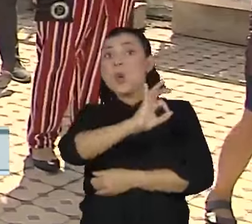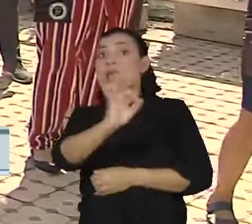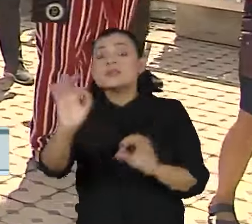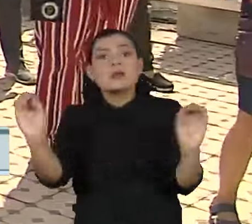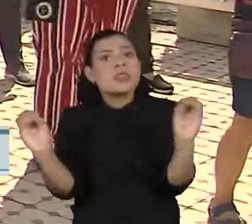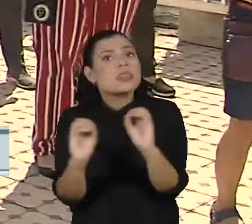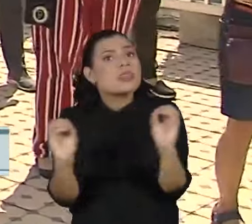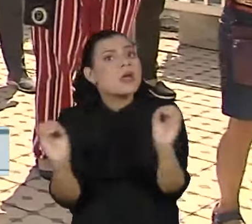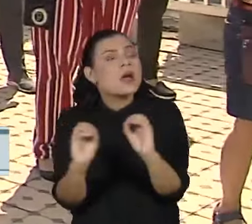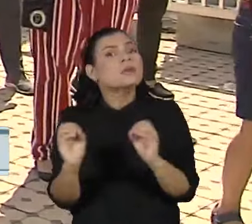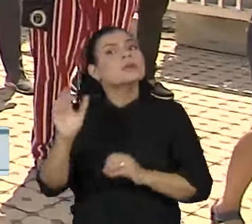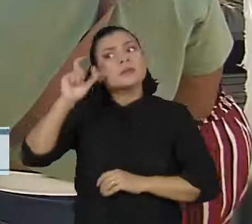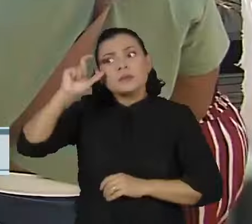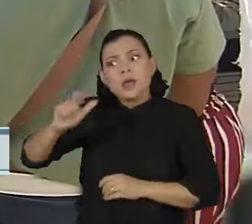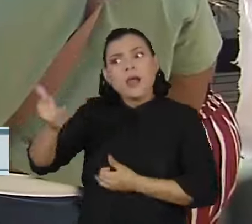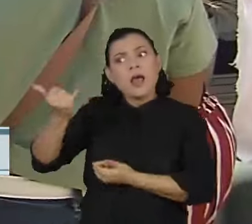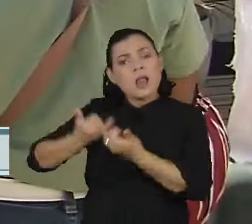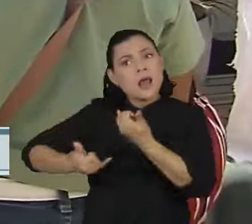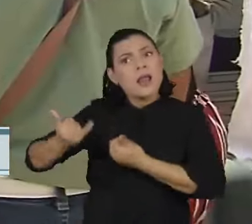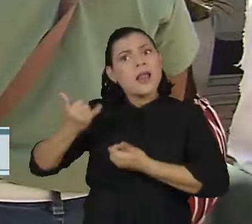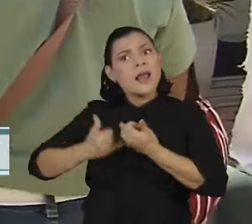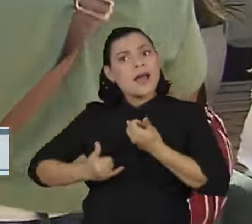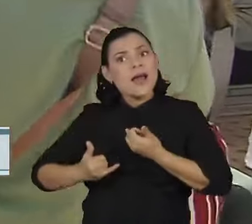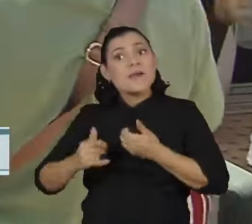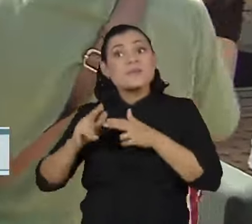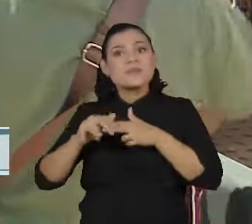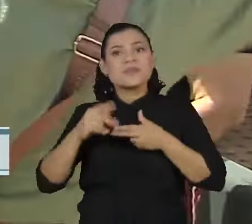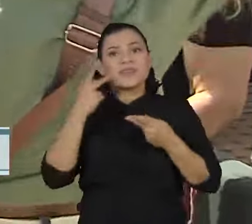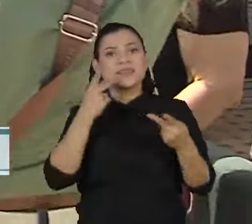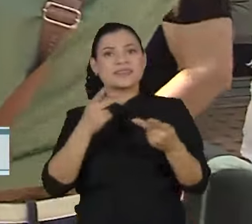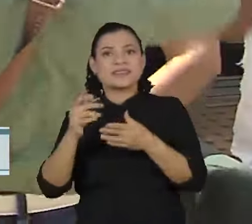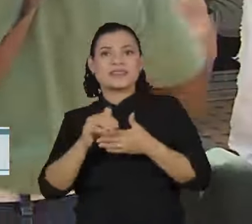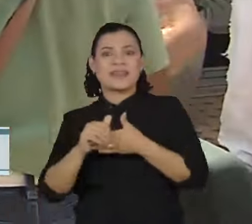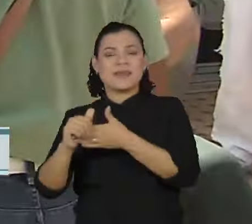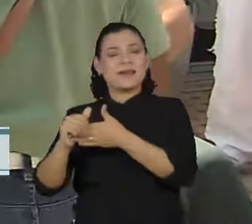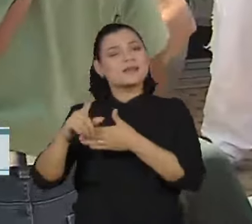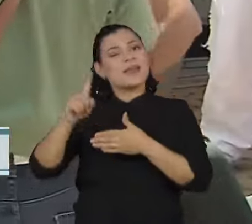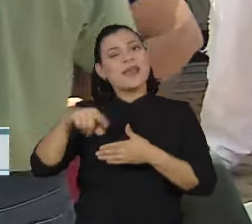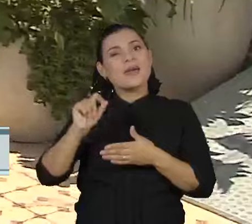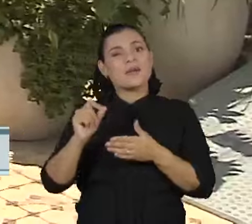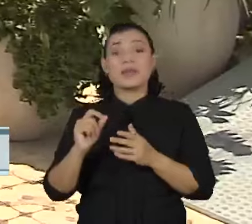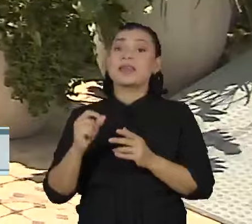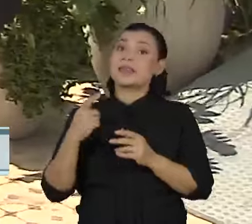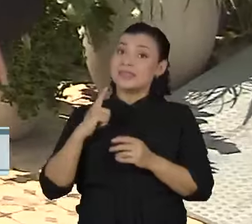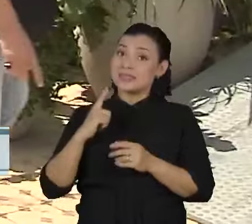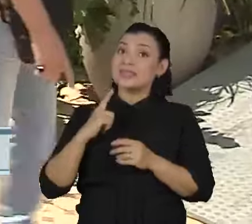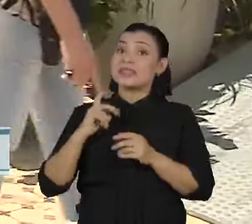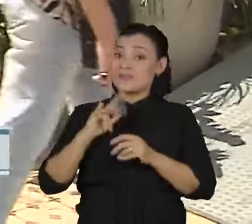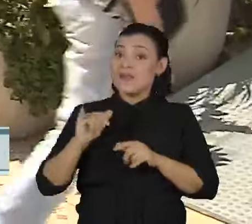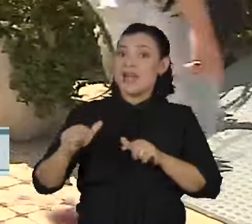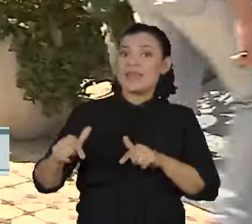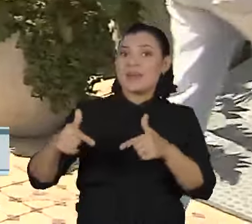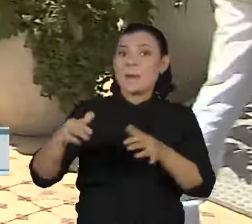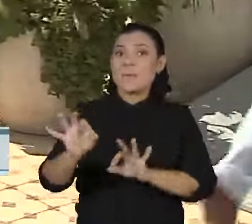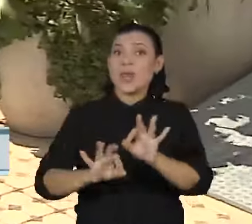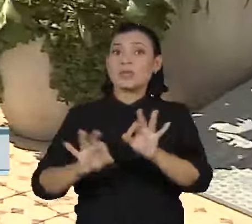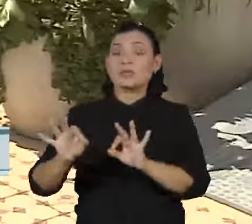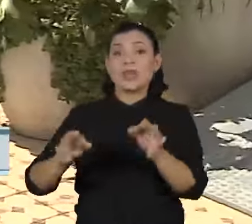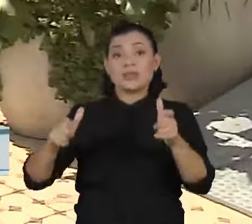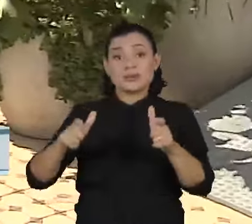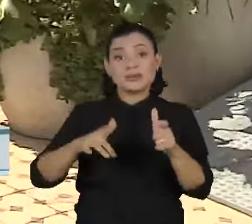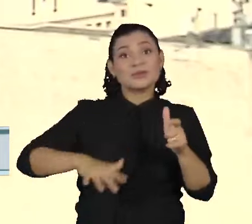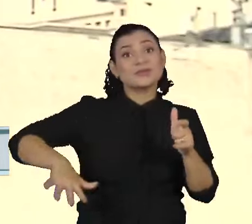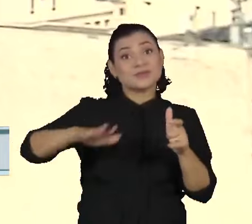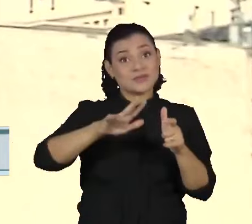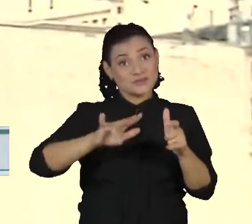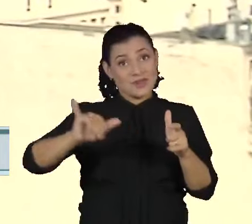sobre Martinelli, então foi bem interessante. A visita guiada é só um gostinho de uma série de intervenções que estão previstas para o local.